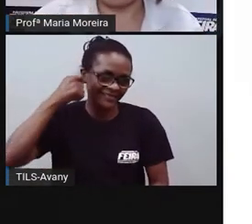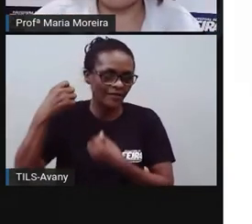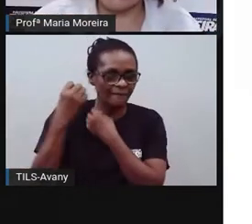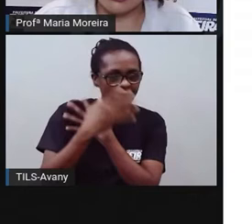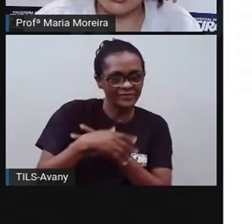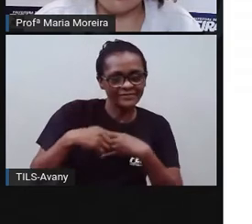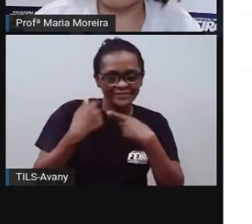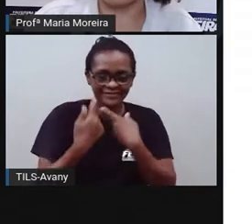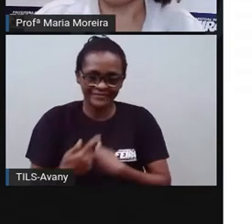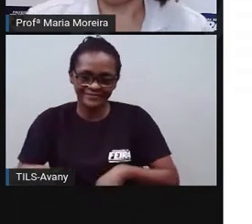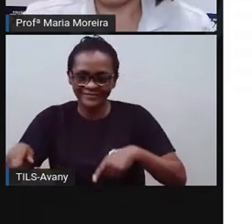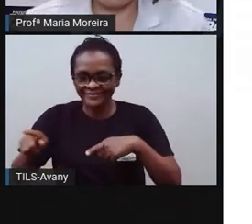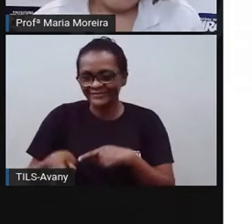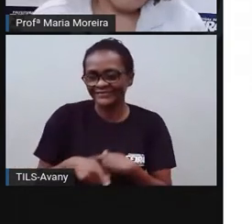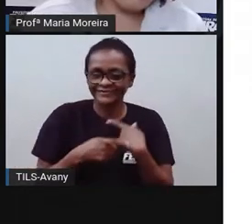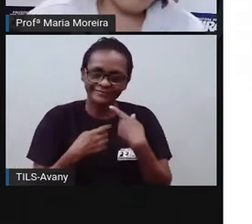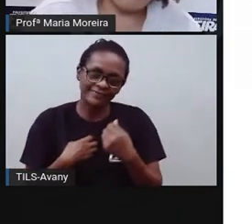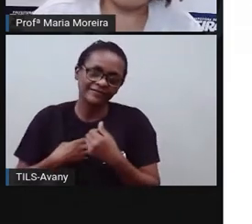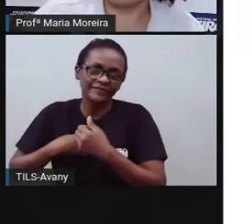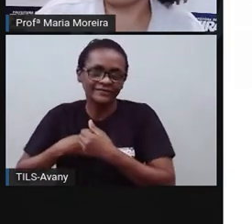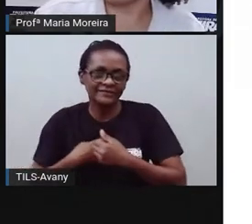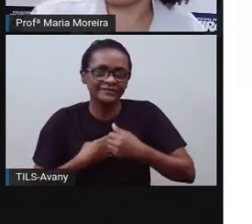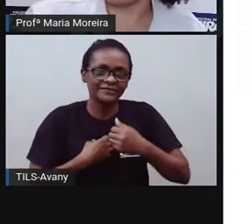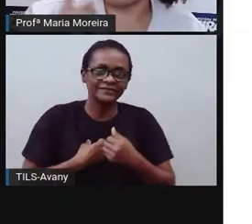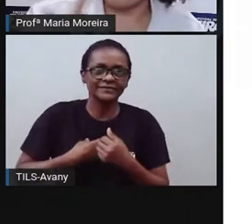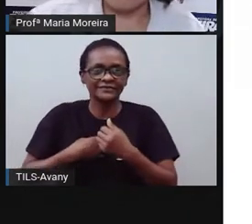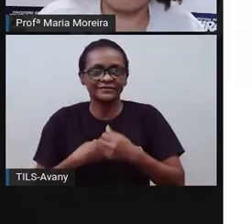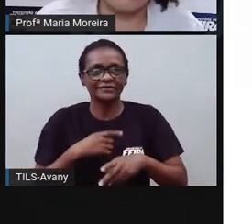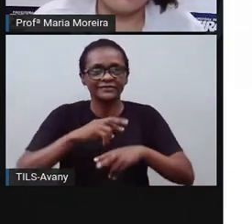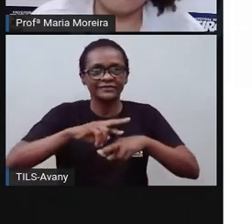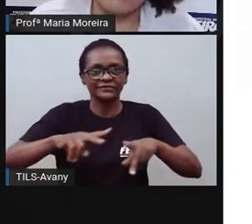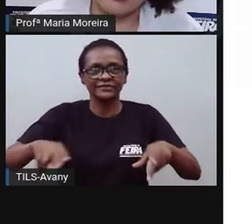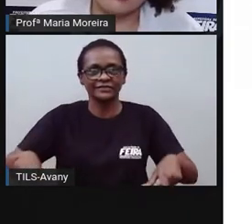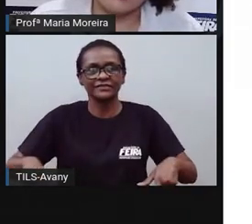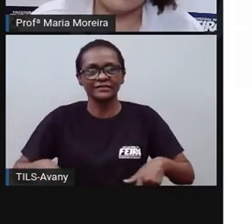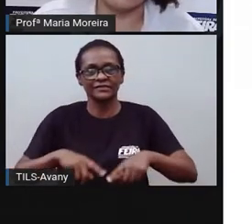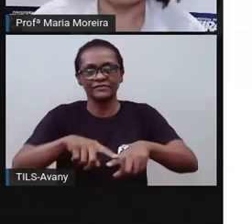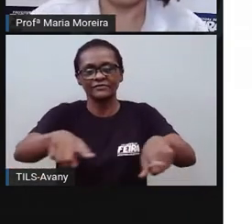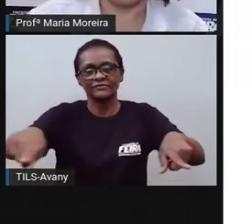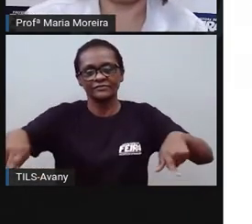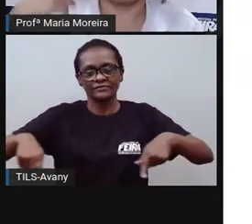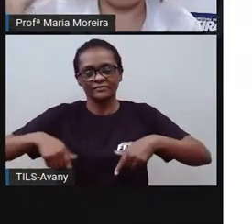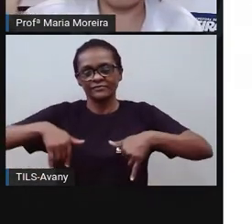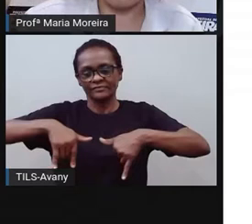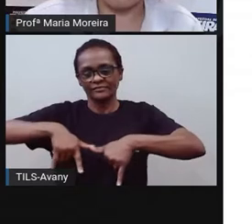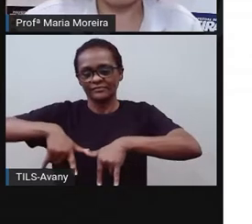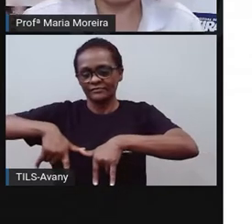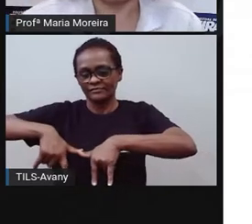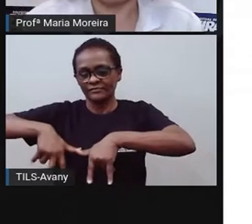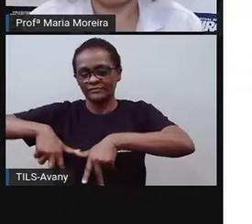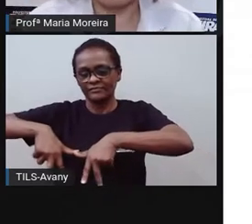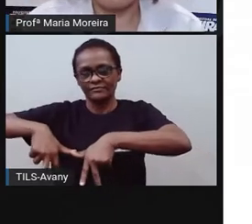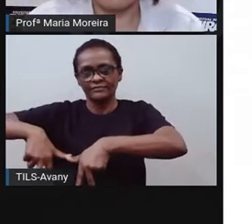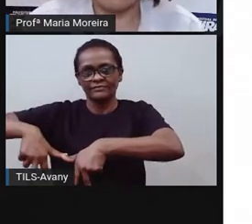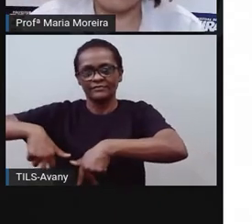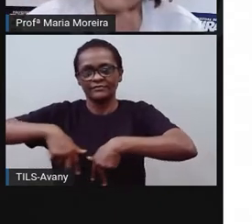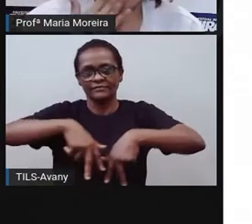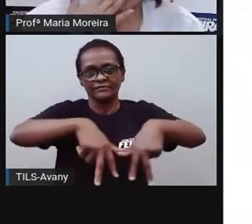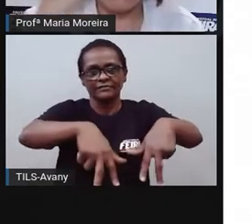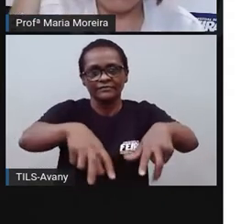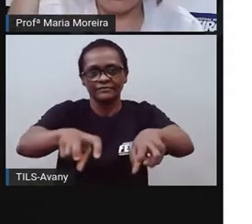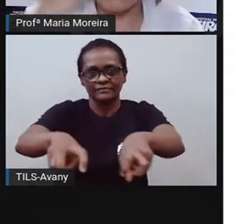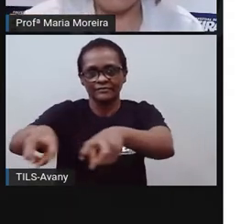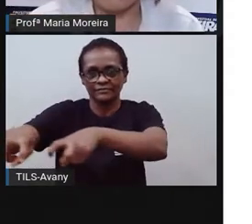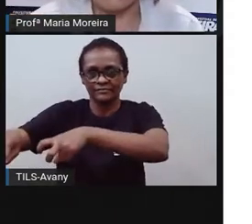a questão do samba, né? O samba de roda, que a Pró, inclusive, fez referência, né? A Quixabeira, da Matinha.